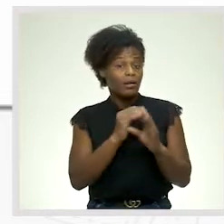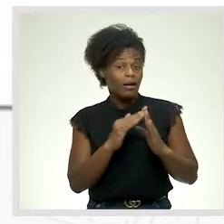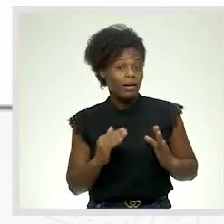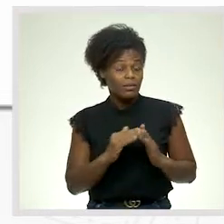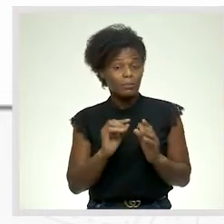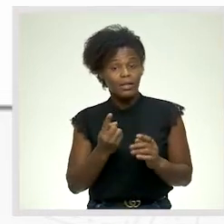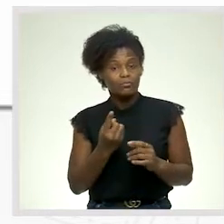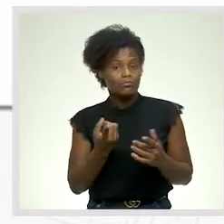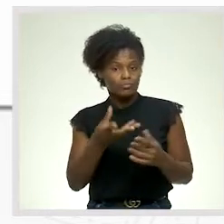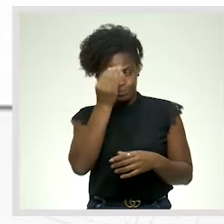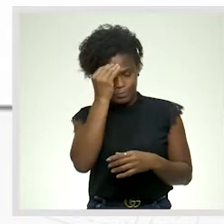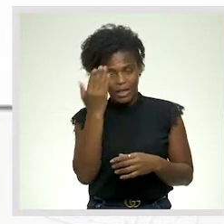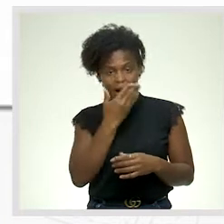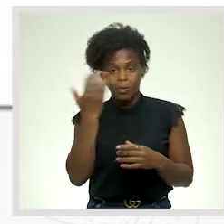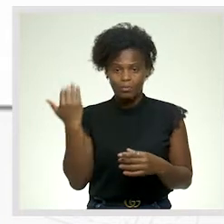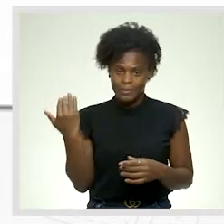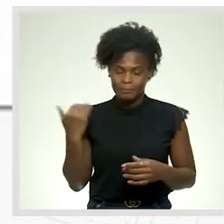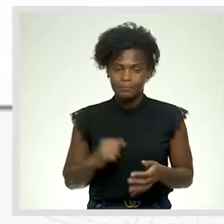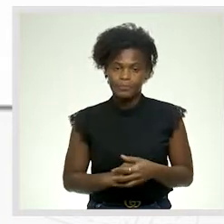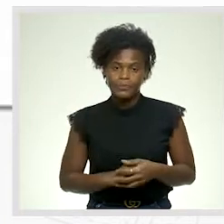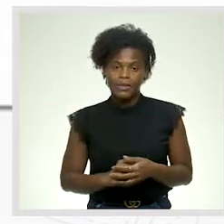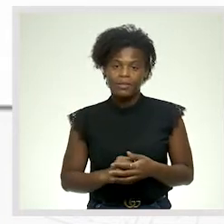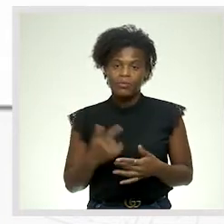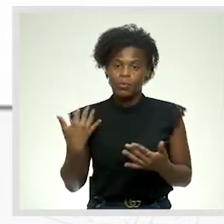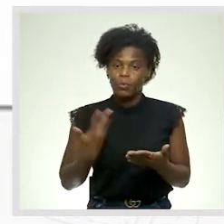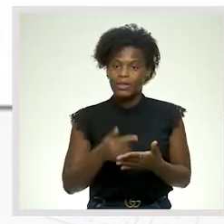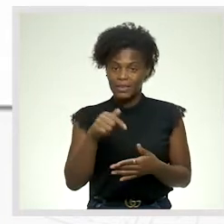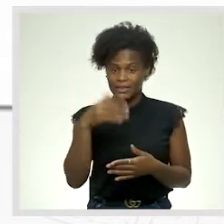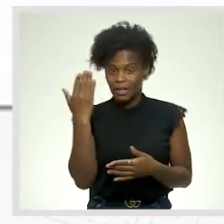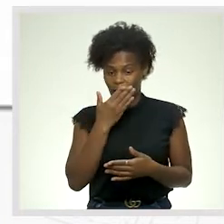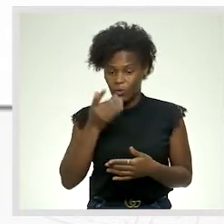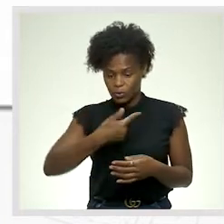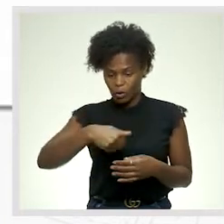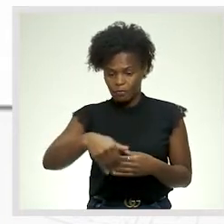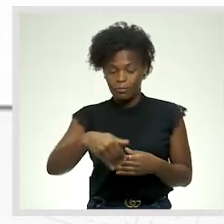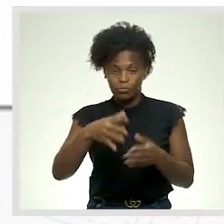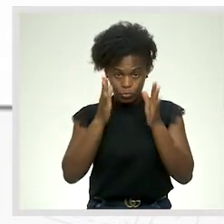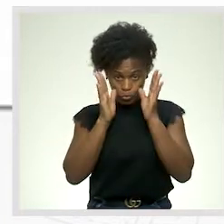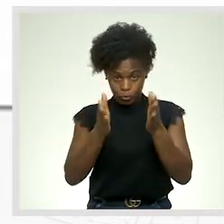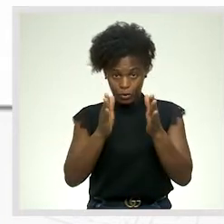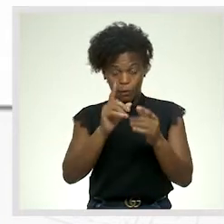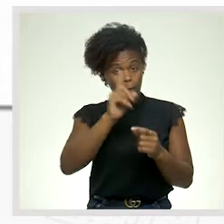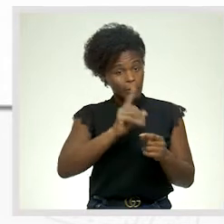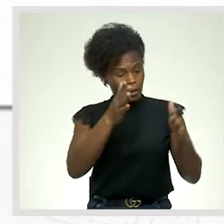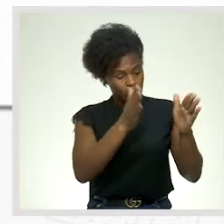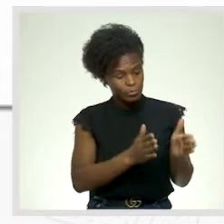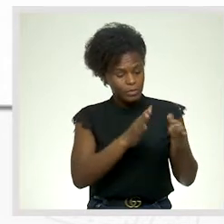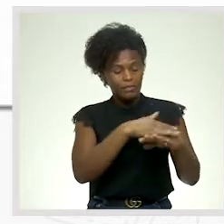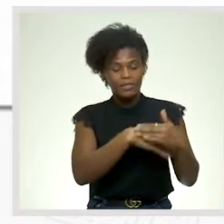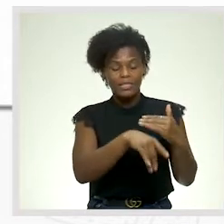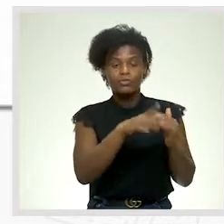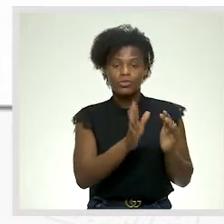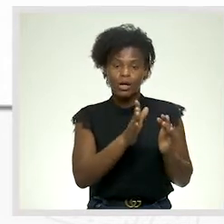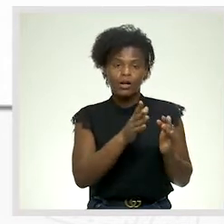consolidar a aula anterior. Então, durante esta aula, nós vamos concentrar no primeiro momento, fazendo a